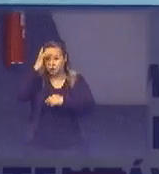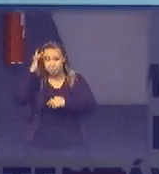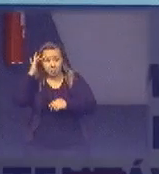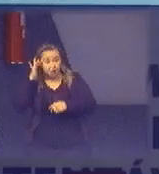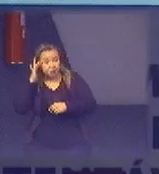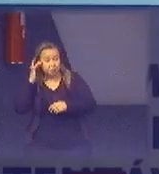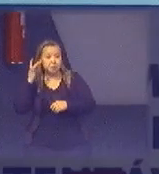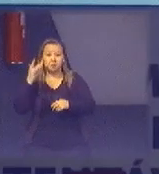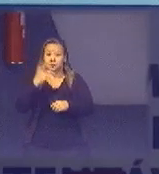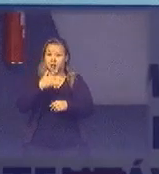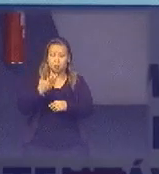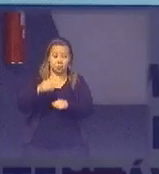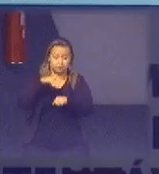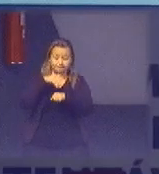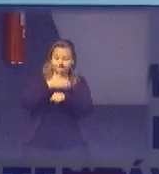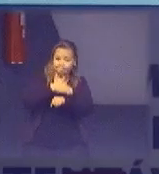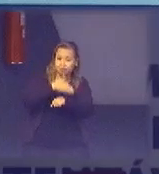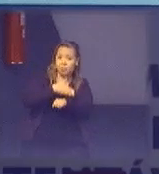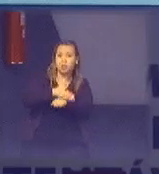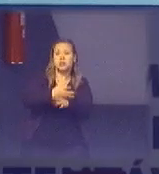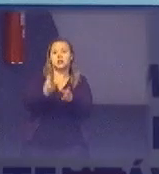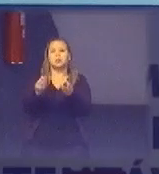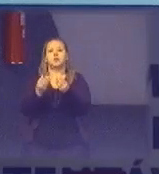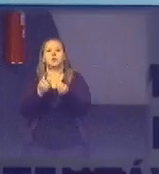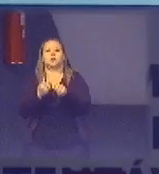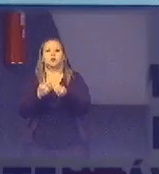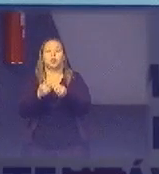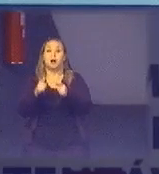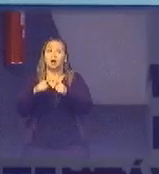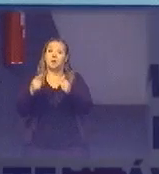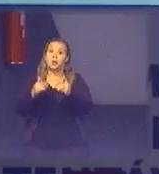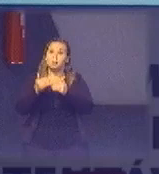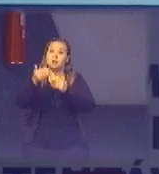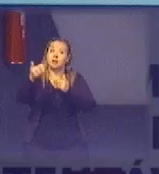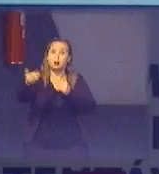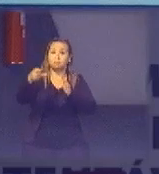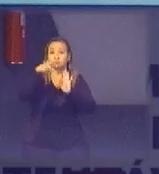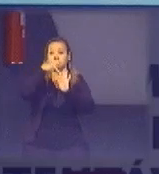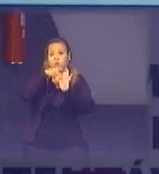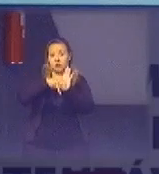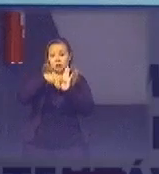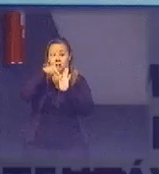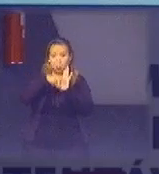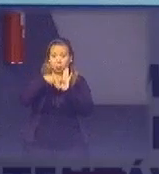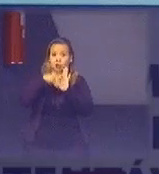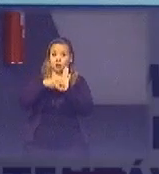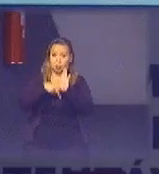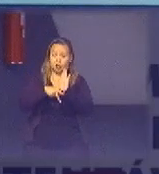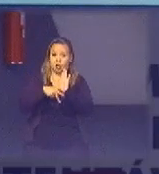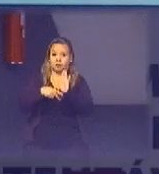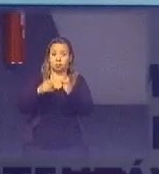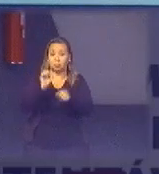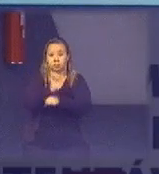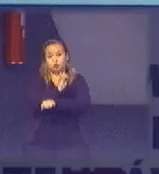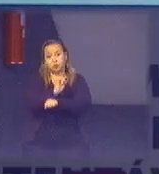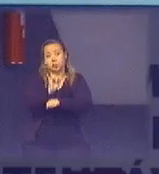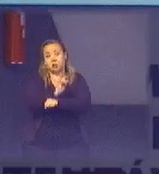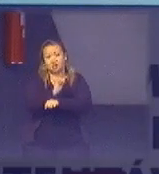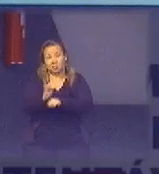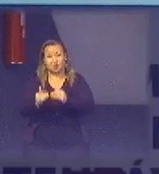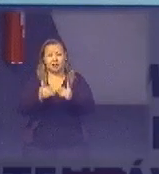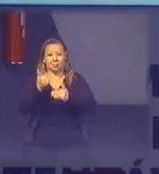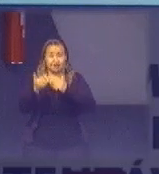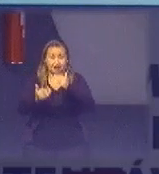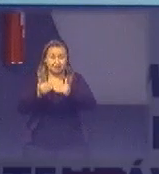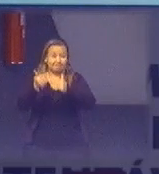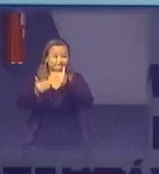participem muito até lá eu entendo que esse protocolo de atuação do laboratório de soluções em logística ele vai estar muito azeitado e